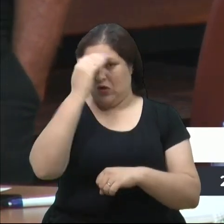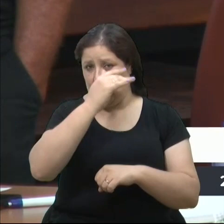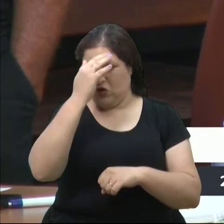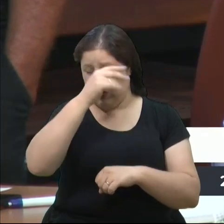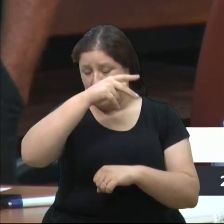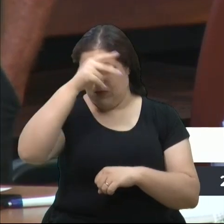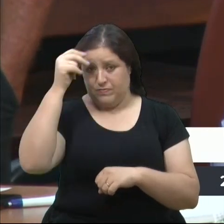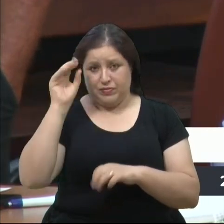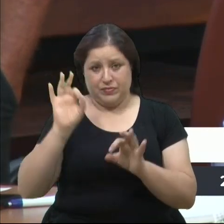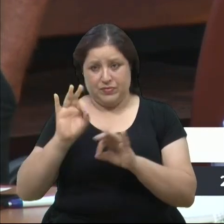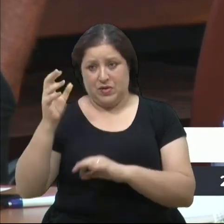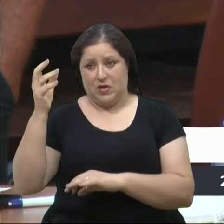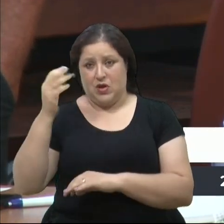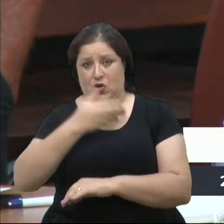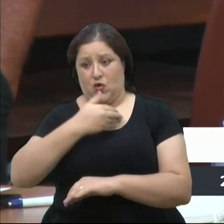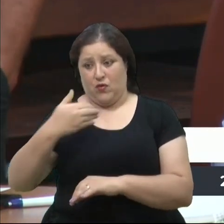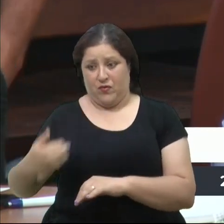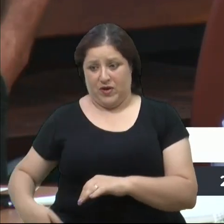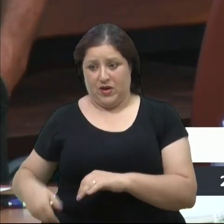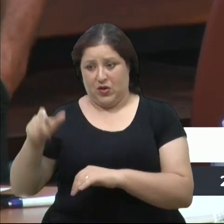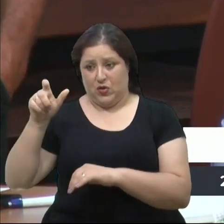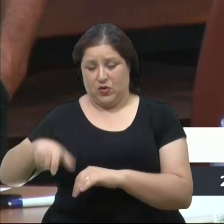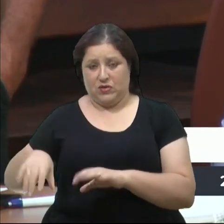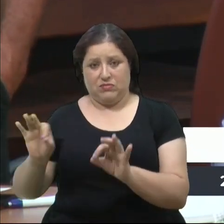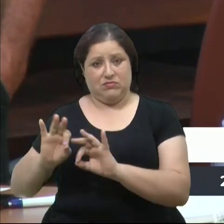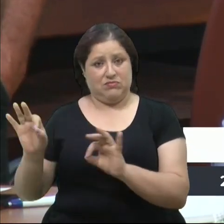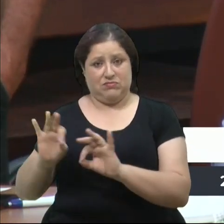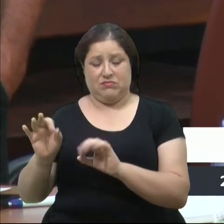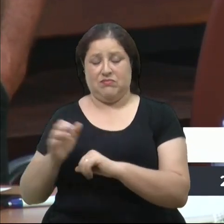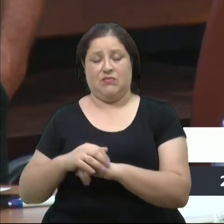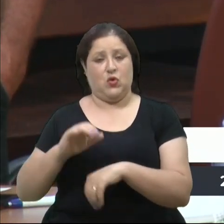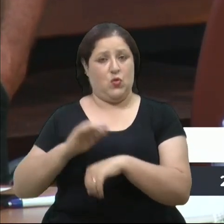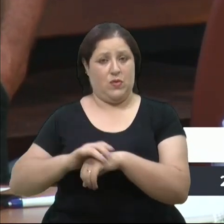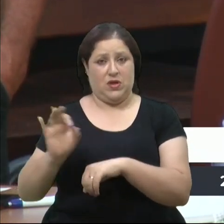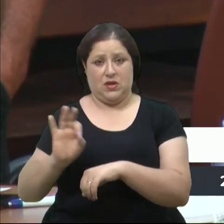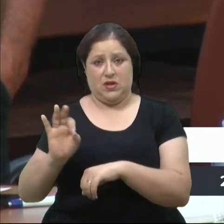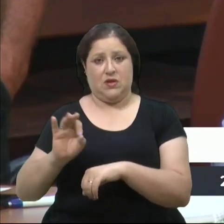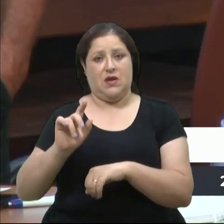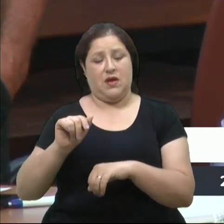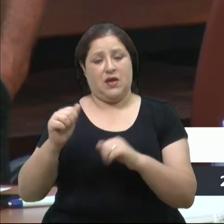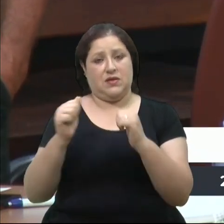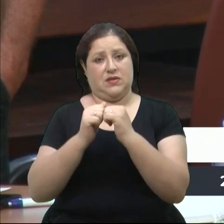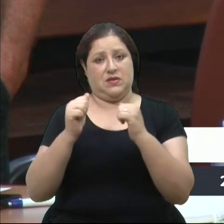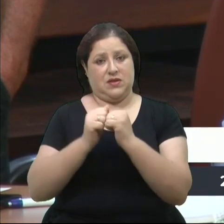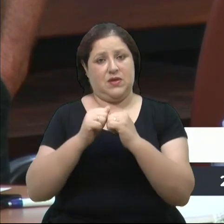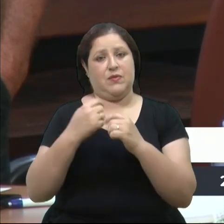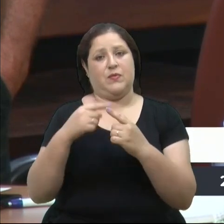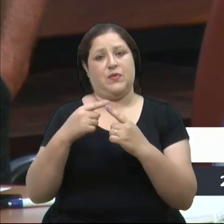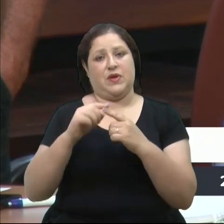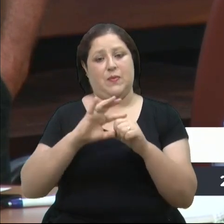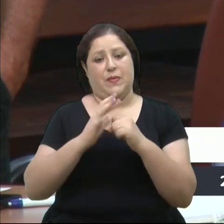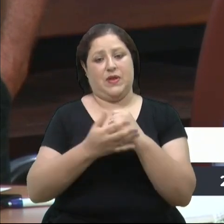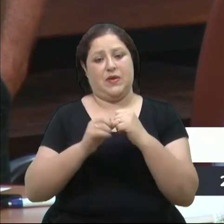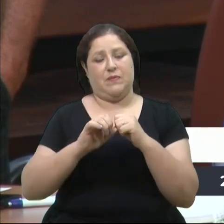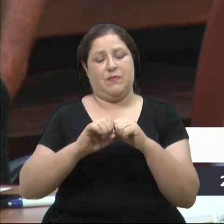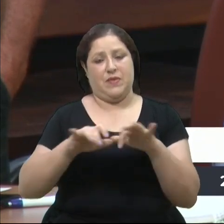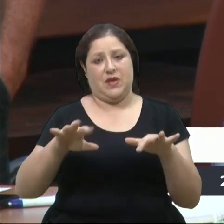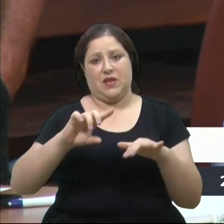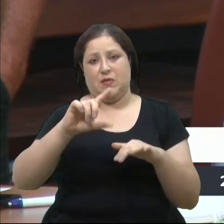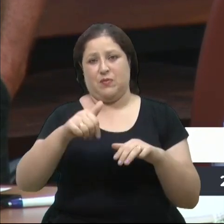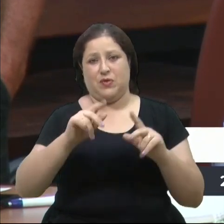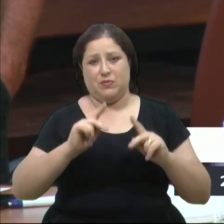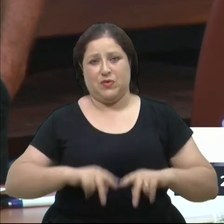governador, é culpa do sistema, vereador. Nós estamos com as pessoas empobrecendo. Depois da pandemia, as pessoas estão vivendo na